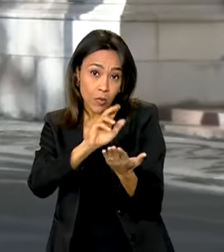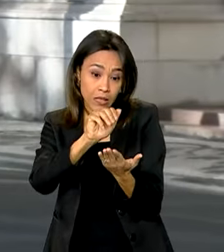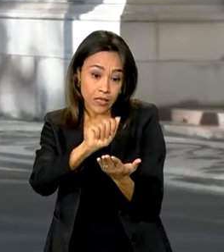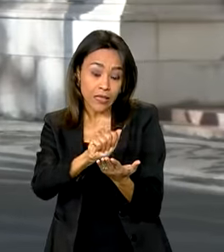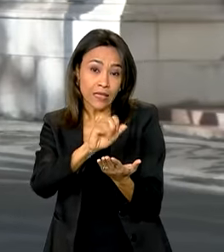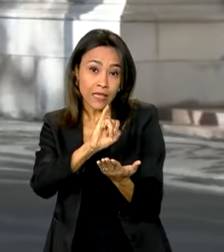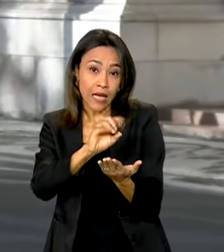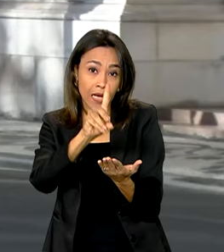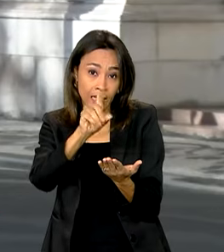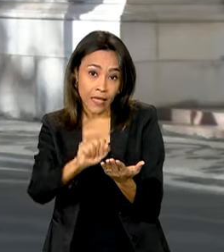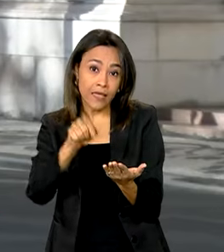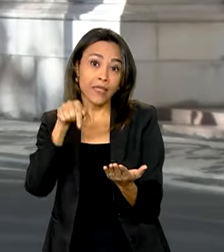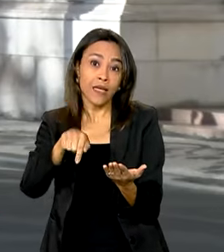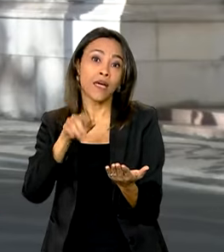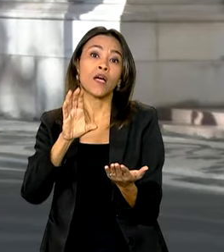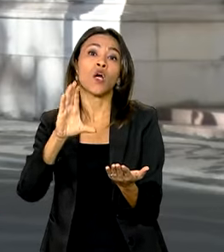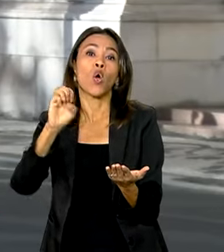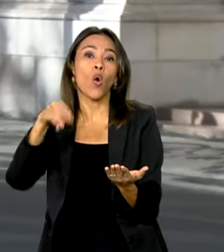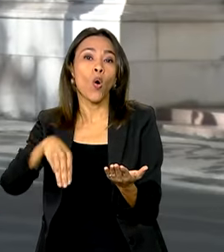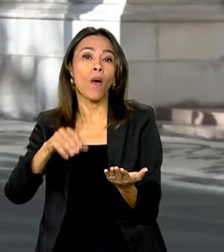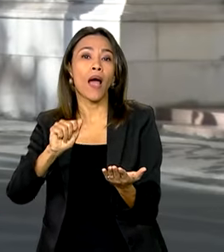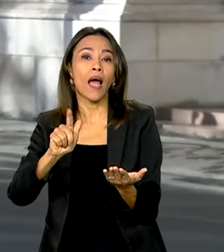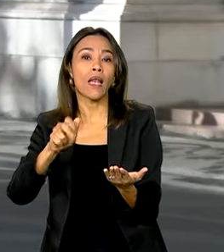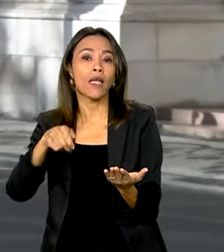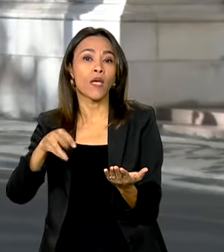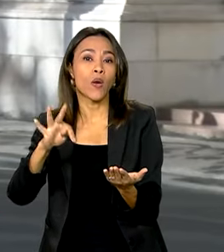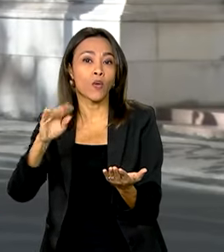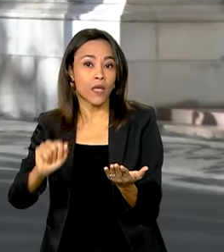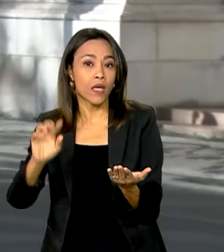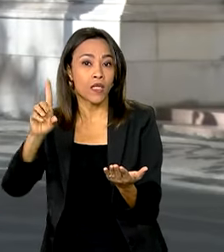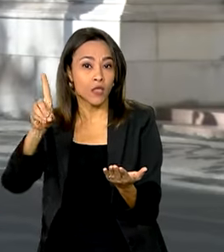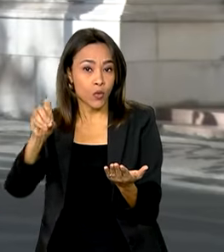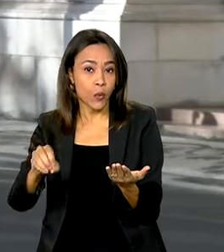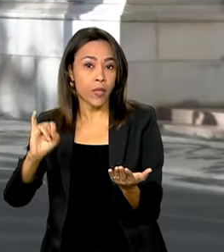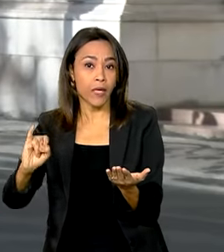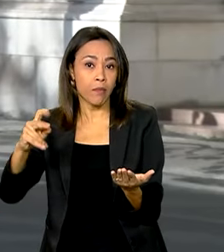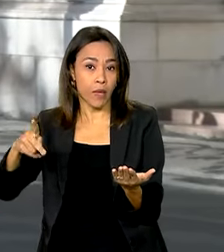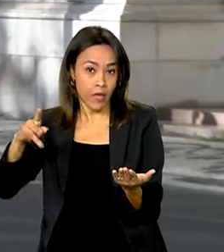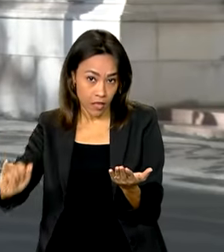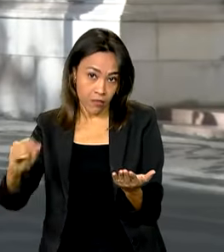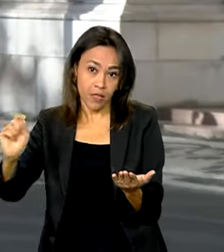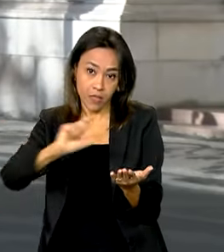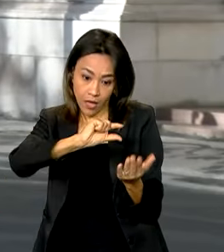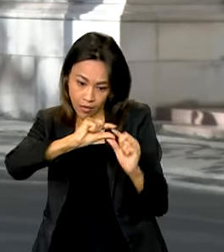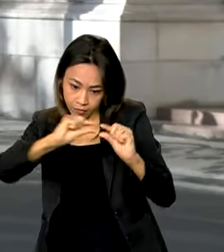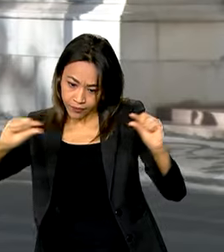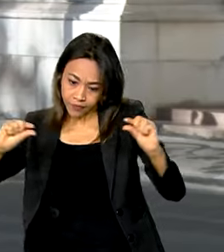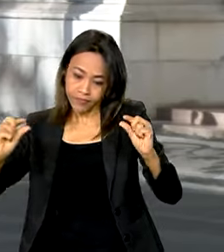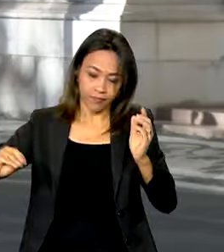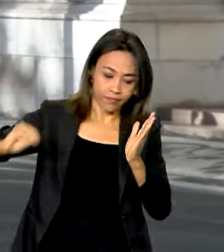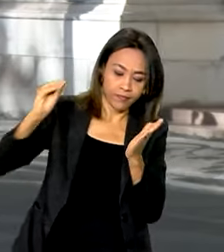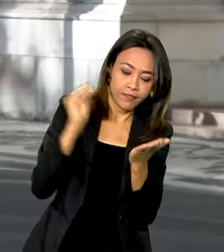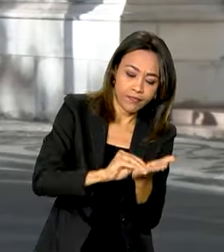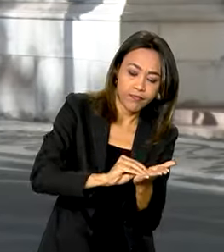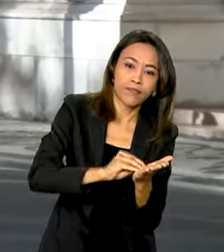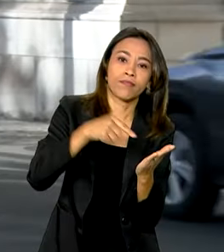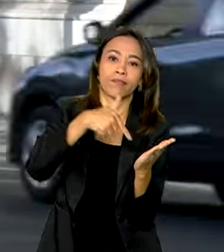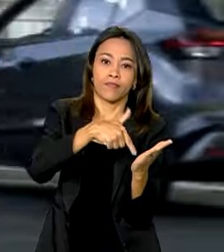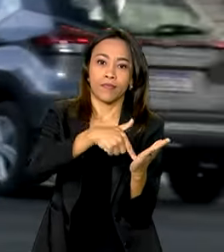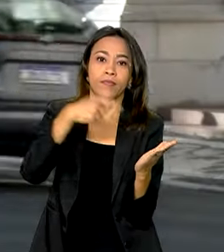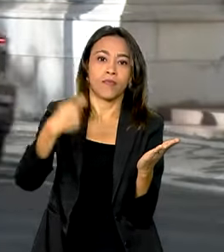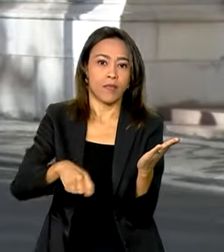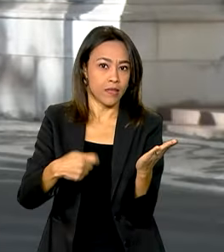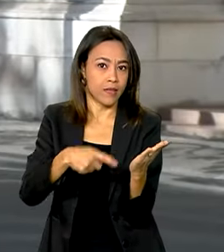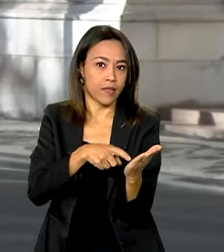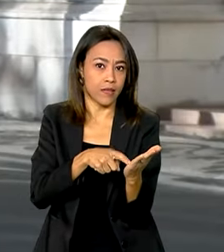alíquota do IPI. Além disso, o destinatário deve ser o governo do estado ou o município escolhido, ambos com o CNPJ